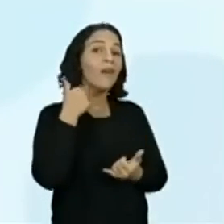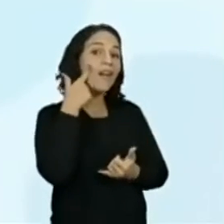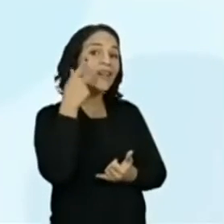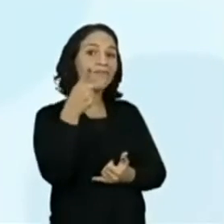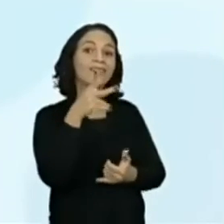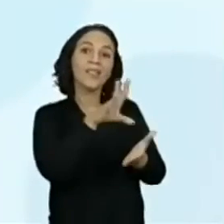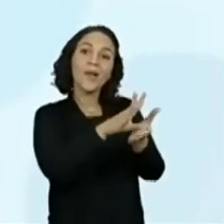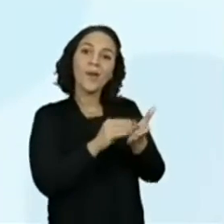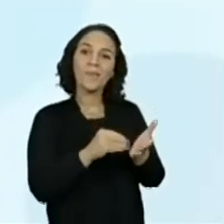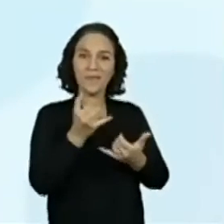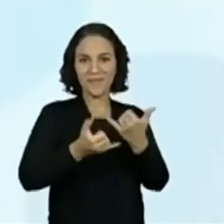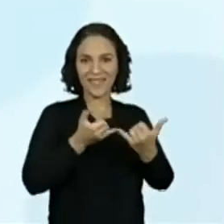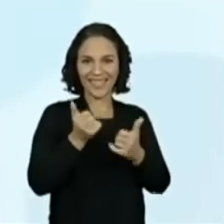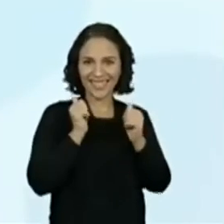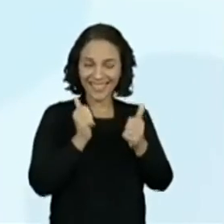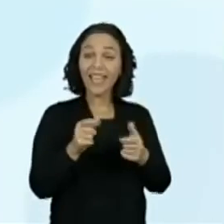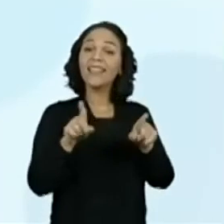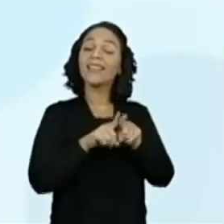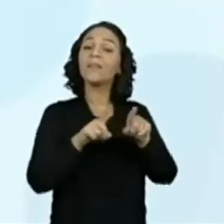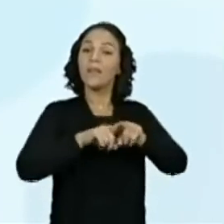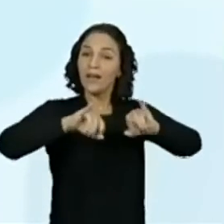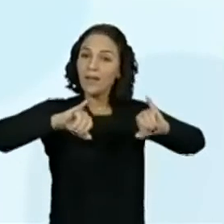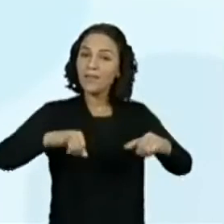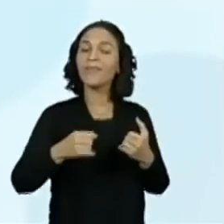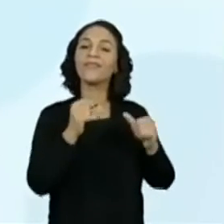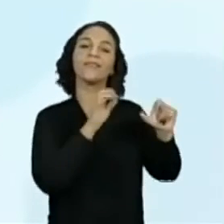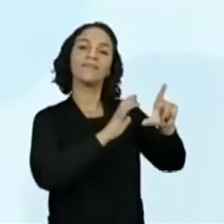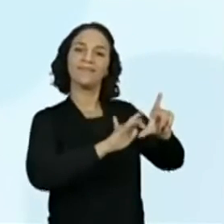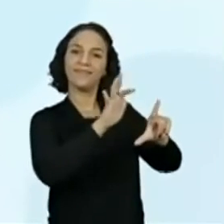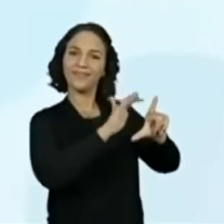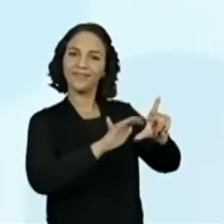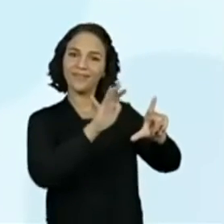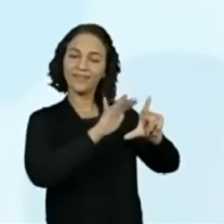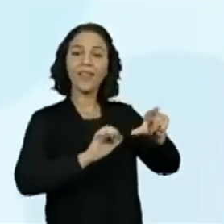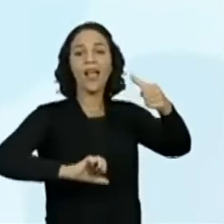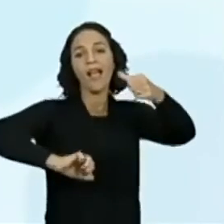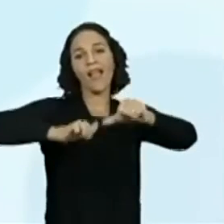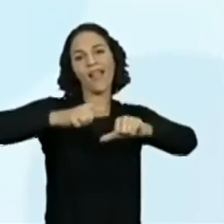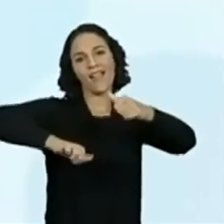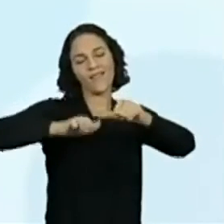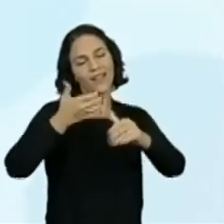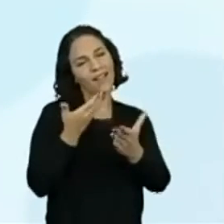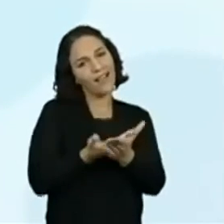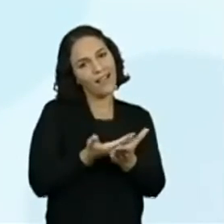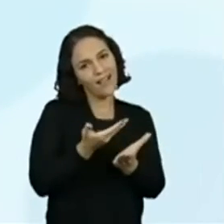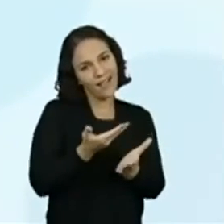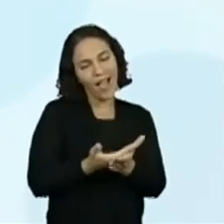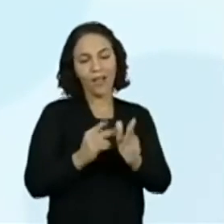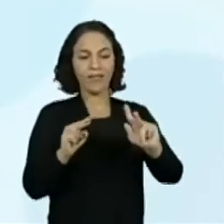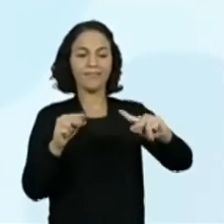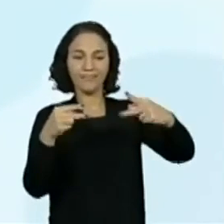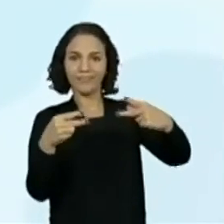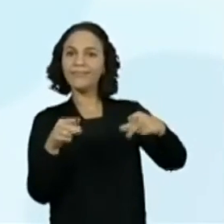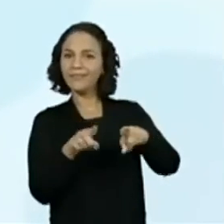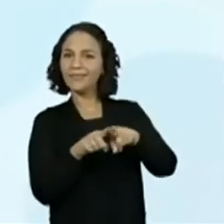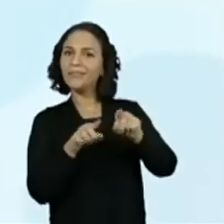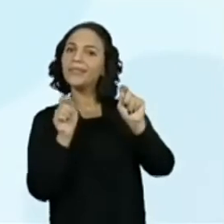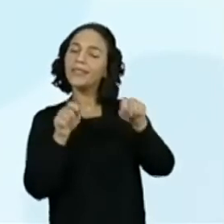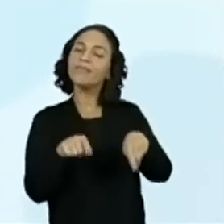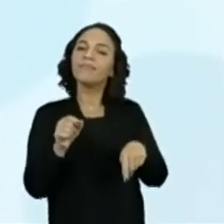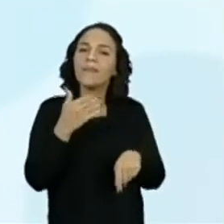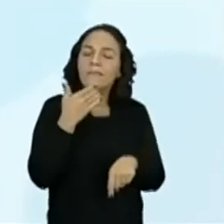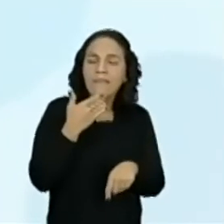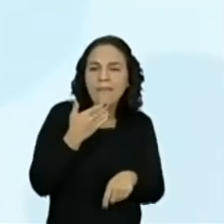reproduzindo aí. E vamos deixar também o nosso formulário, para que vocês avaliem a nossa aula e que a gente possa ir